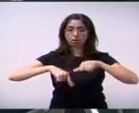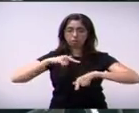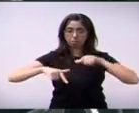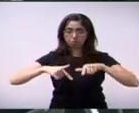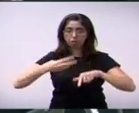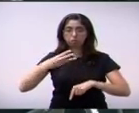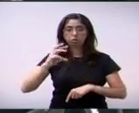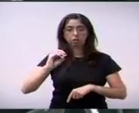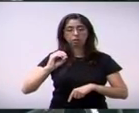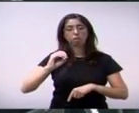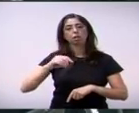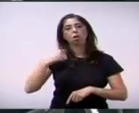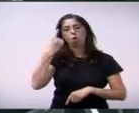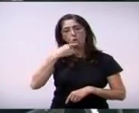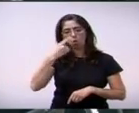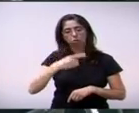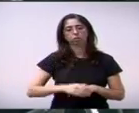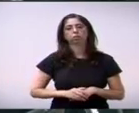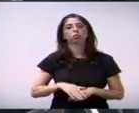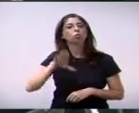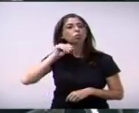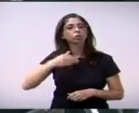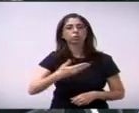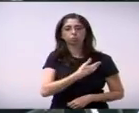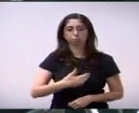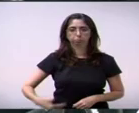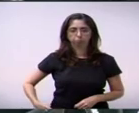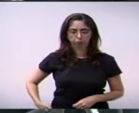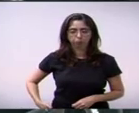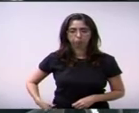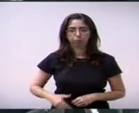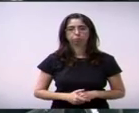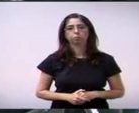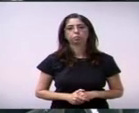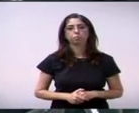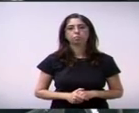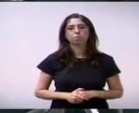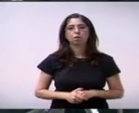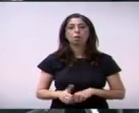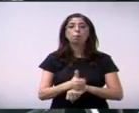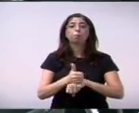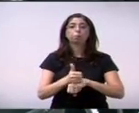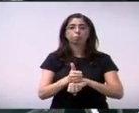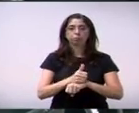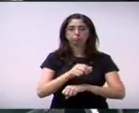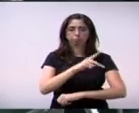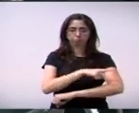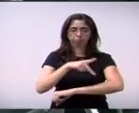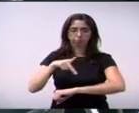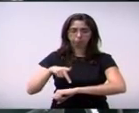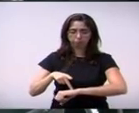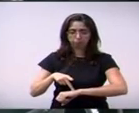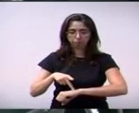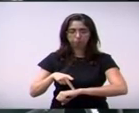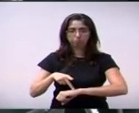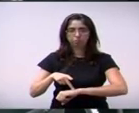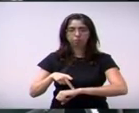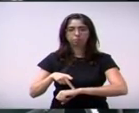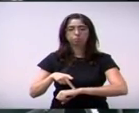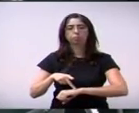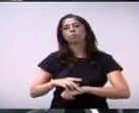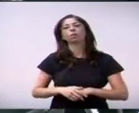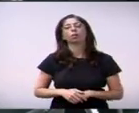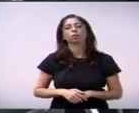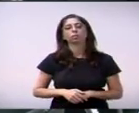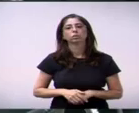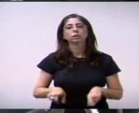dos servidores públicos do município de Paulínia nas funções de pedagogas e